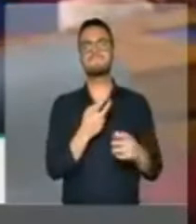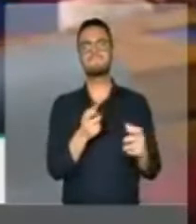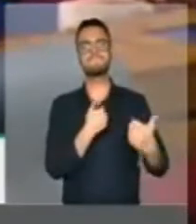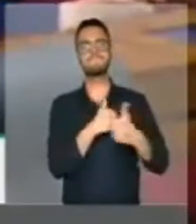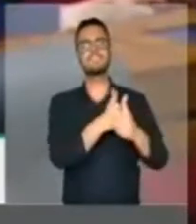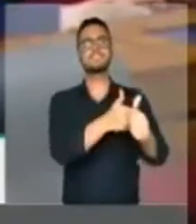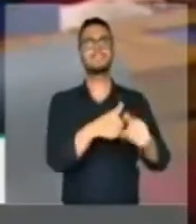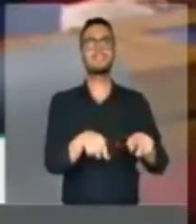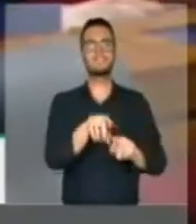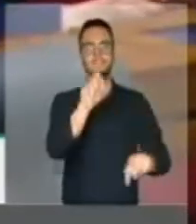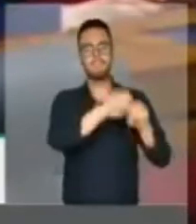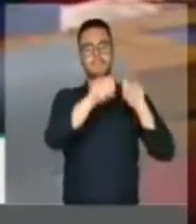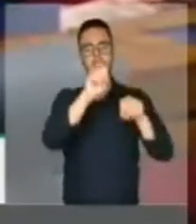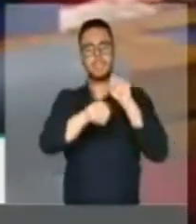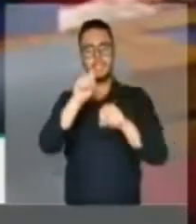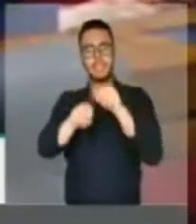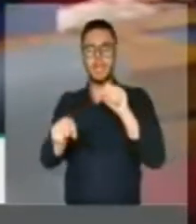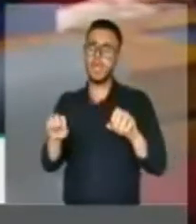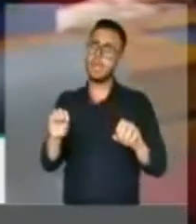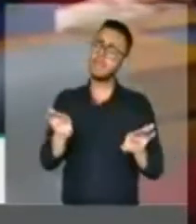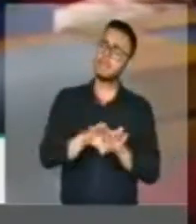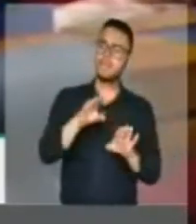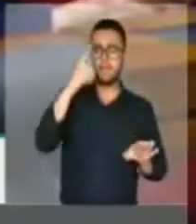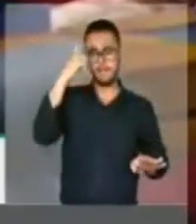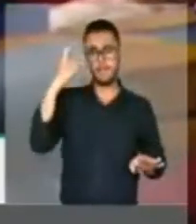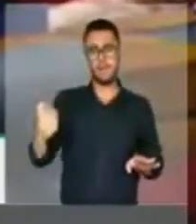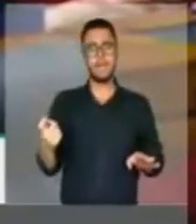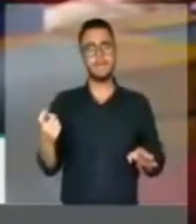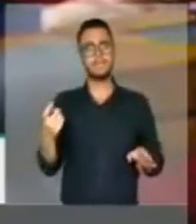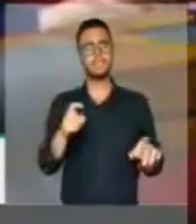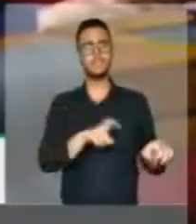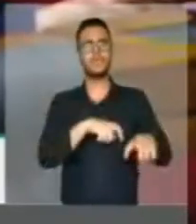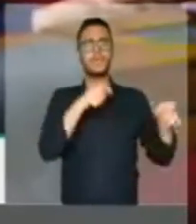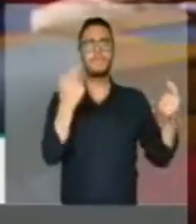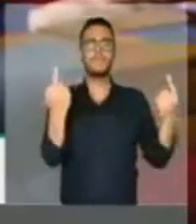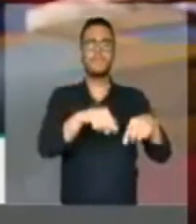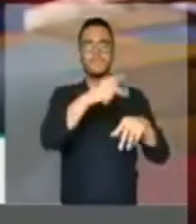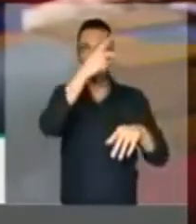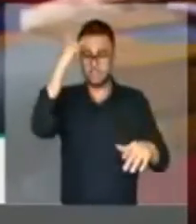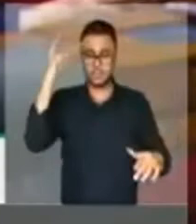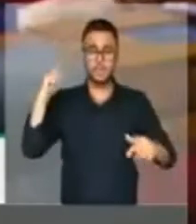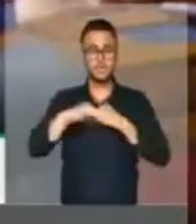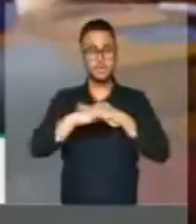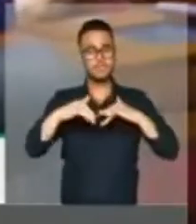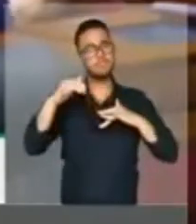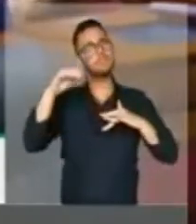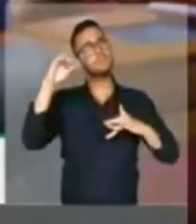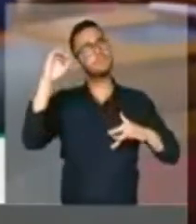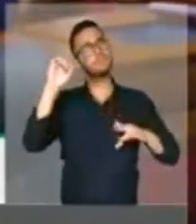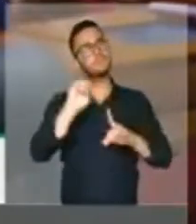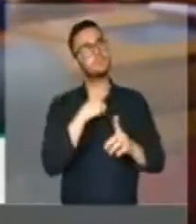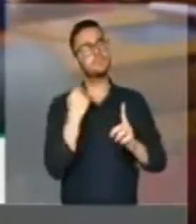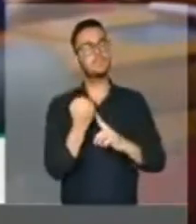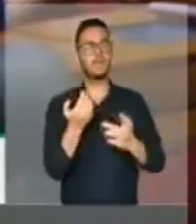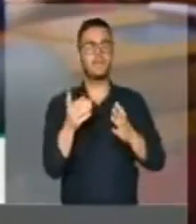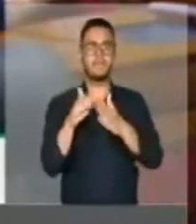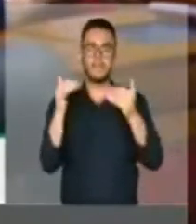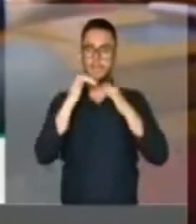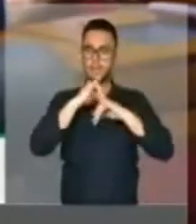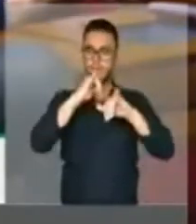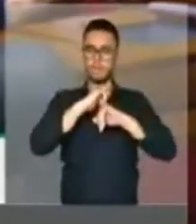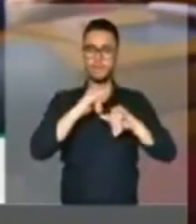assassinatos e a violência no campo contra os lutadores e lutadoras sociais. Peço a divulgação dos anais da Casa da Vórdia do Brasil. Obrigado,